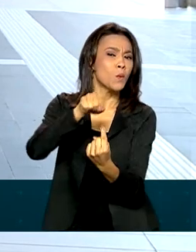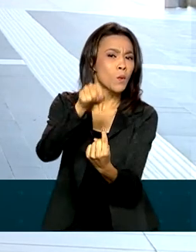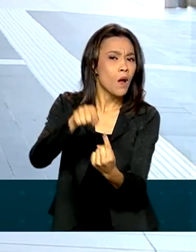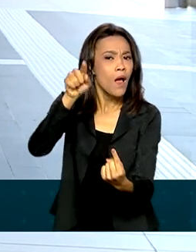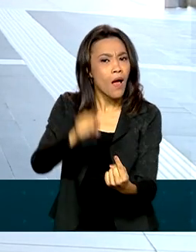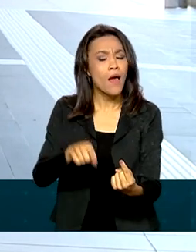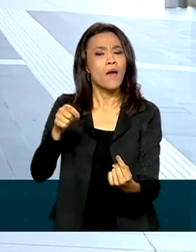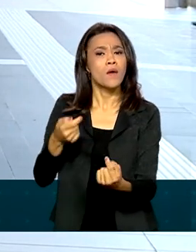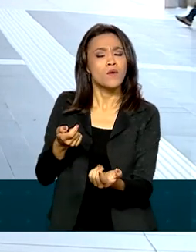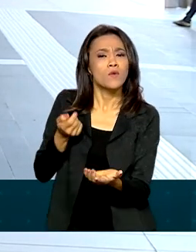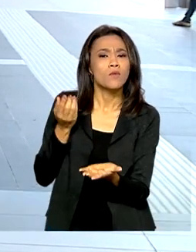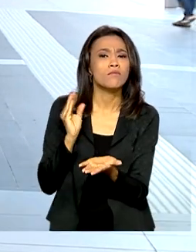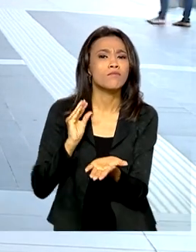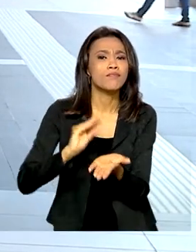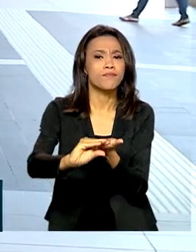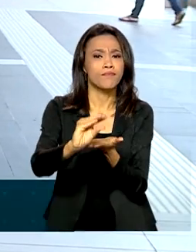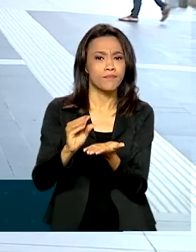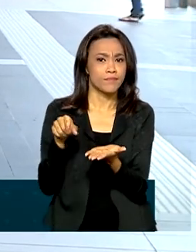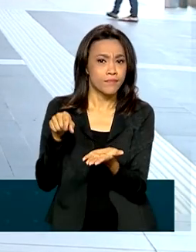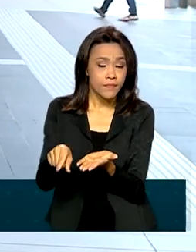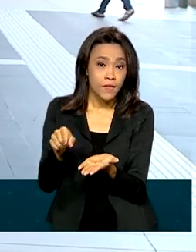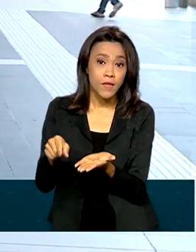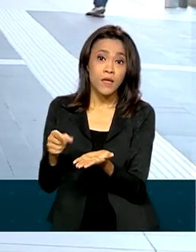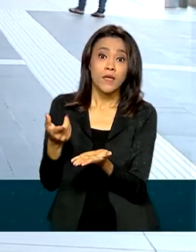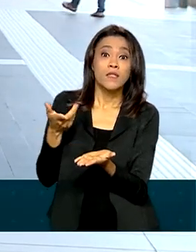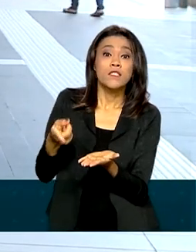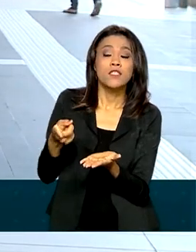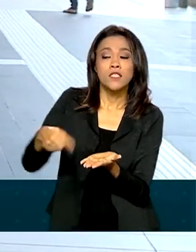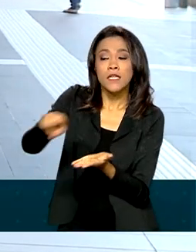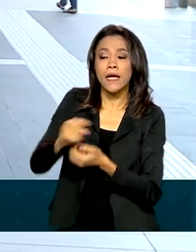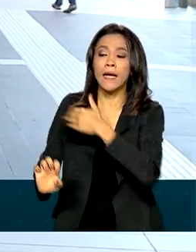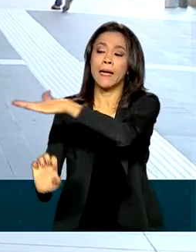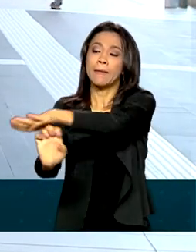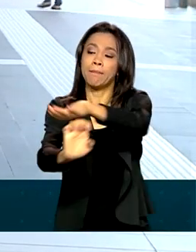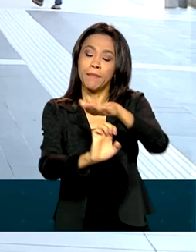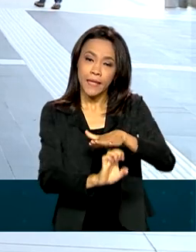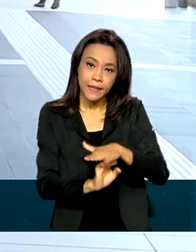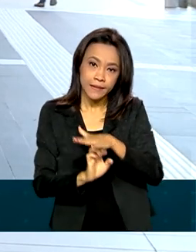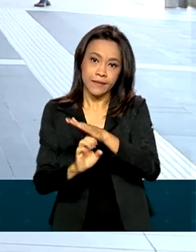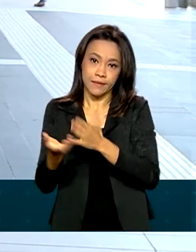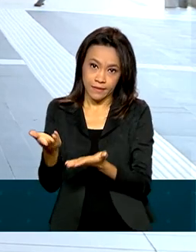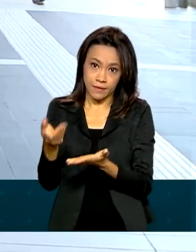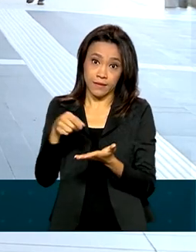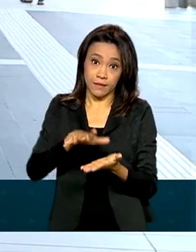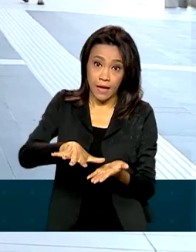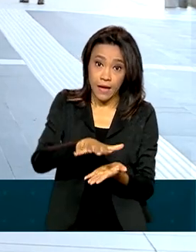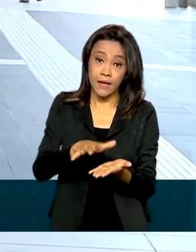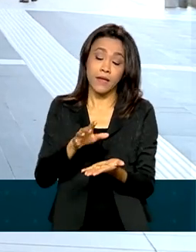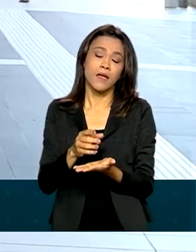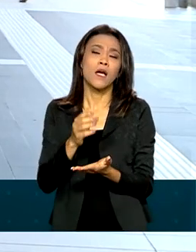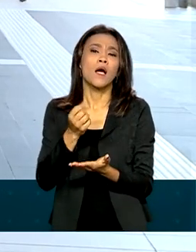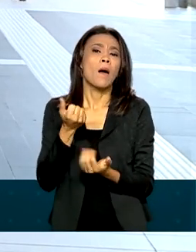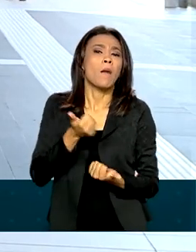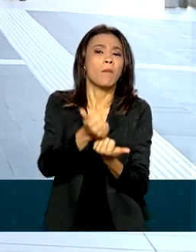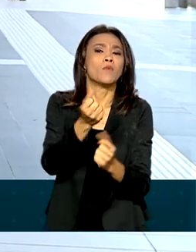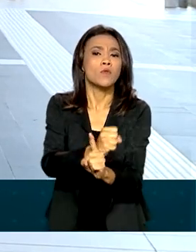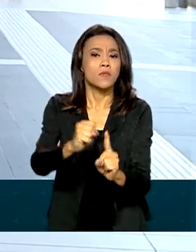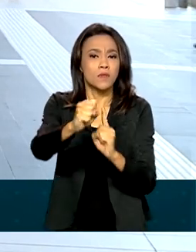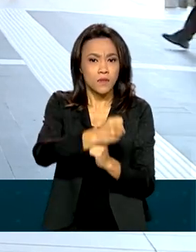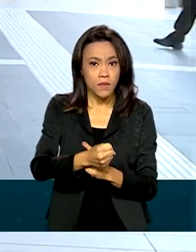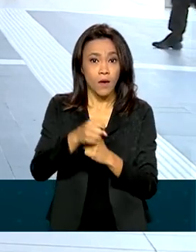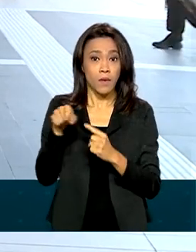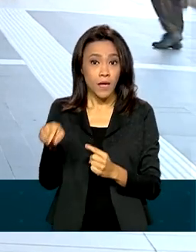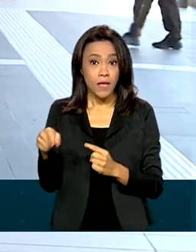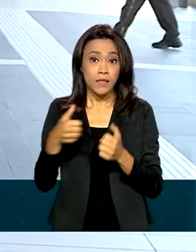contribuição social sobre o lucro líquido das empresas ligadas ao setor de commodities. Nesse setor, os produtos básicos acompanham a